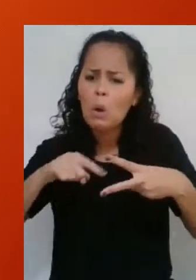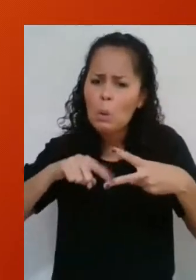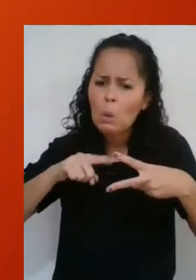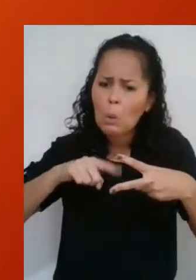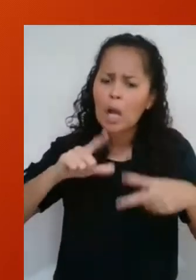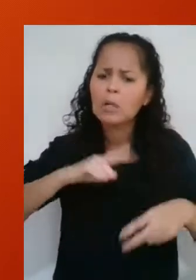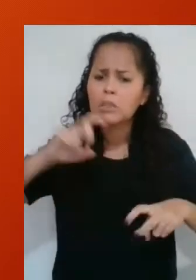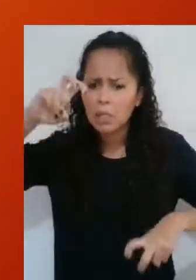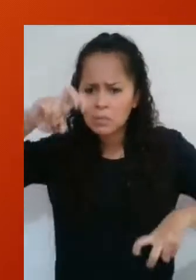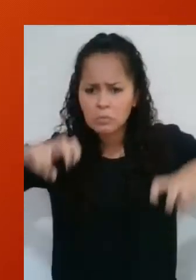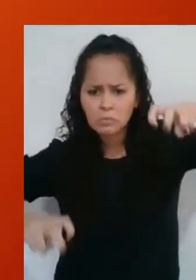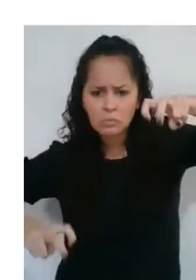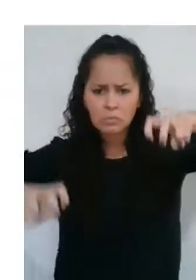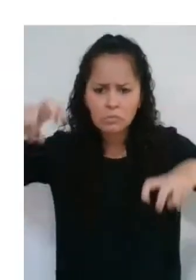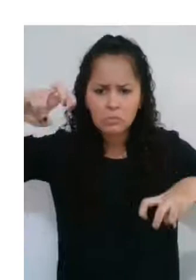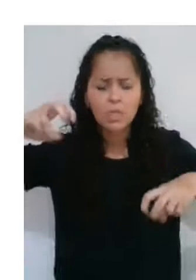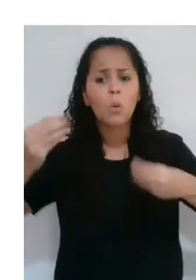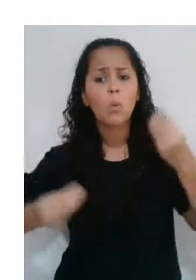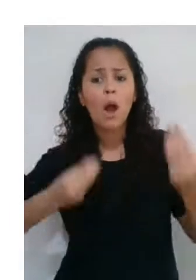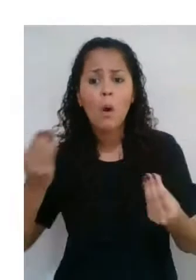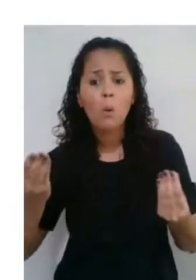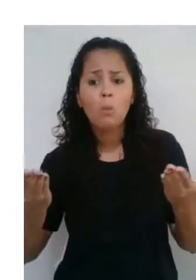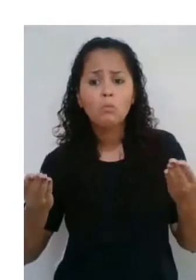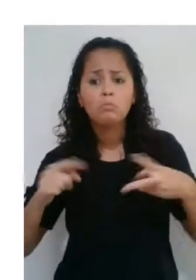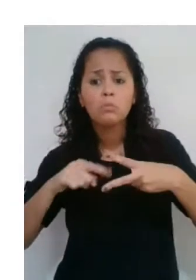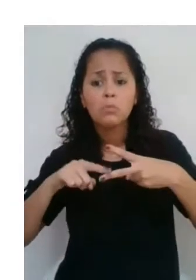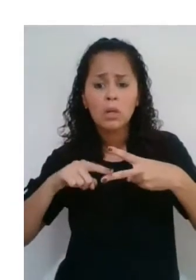ângulo formado pela gangorra e pelo solo?